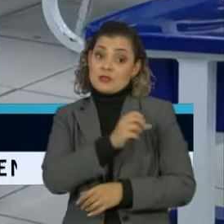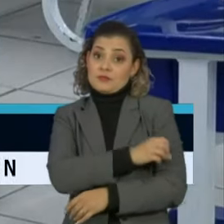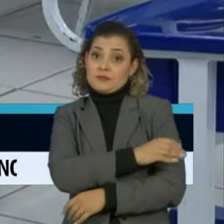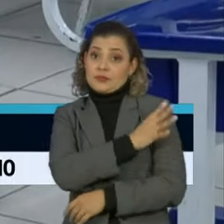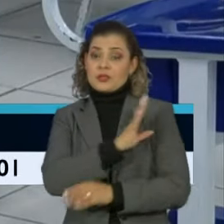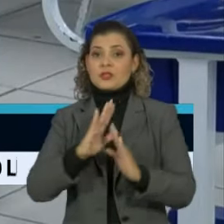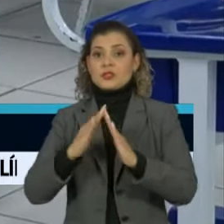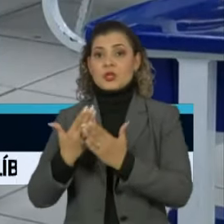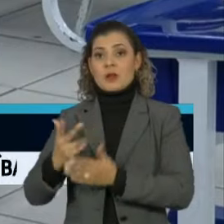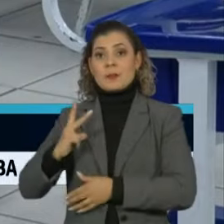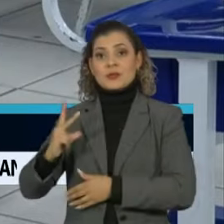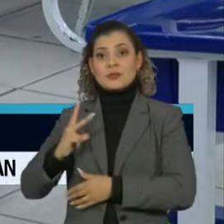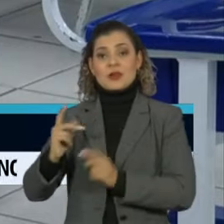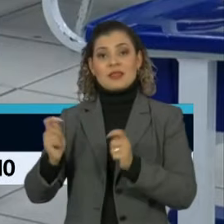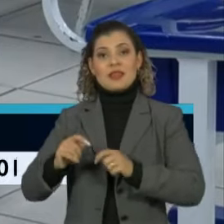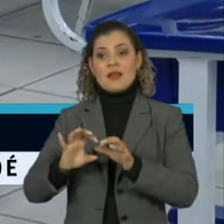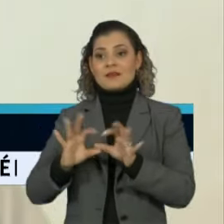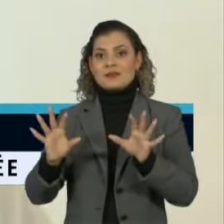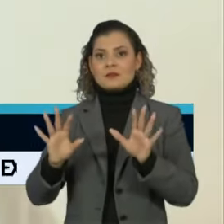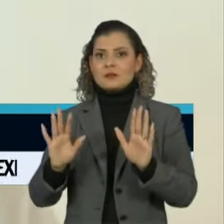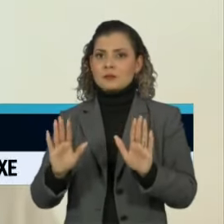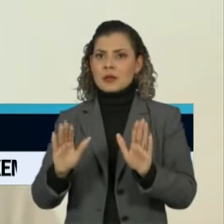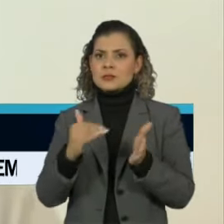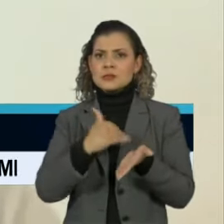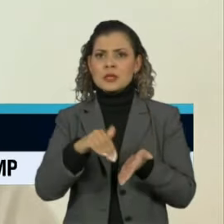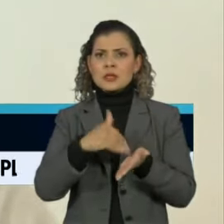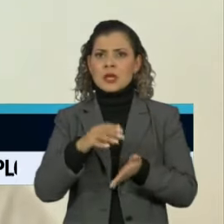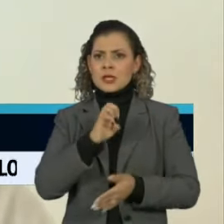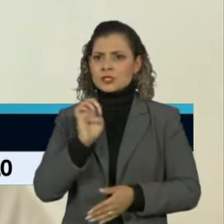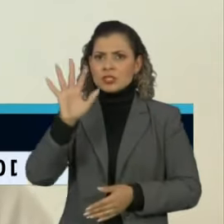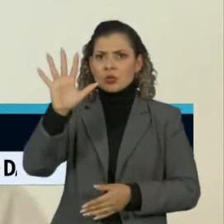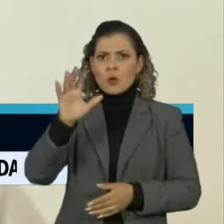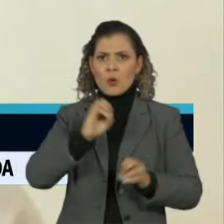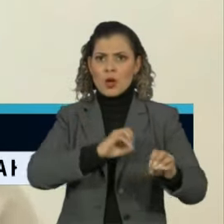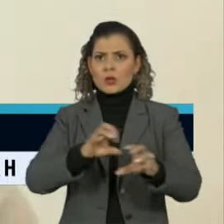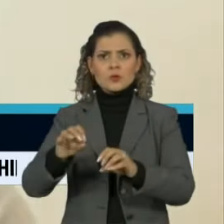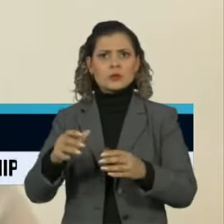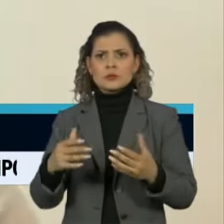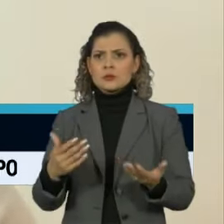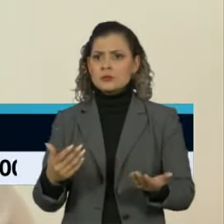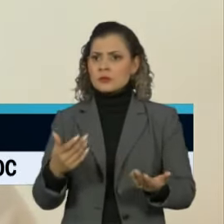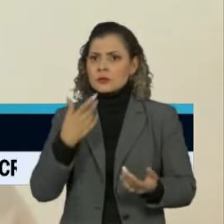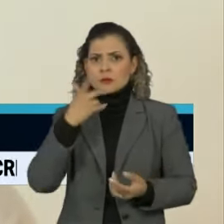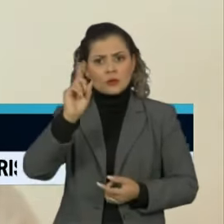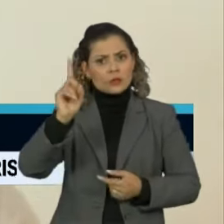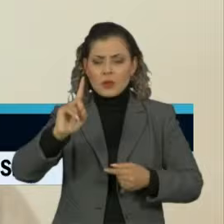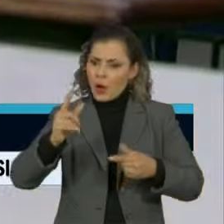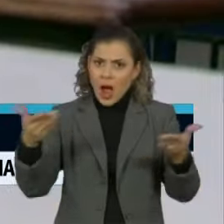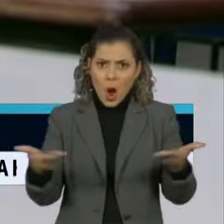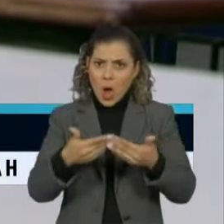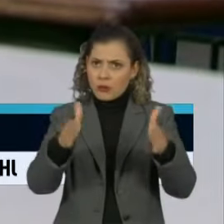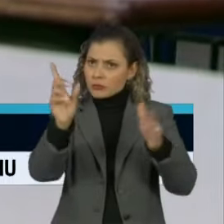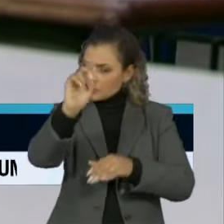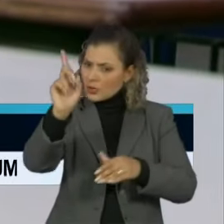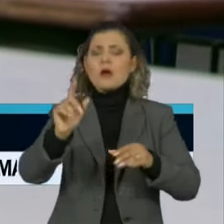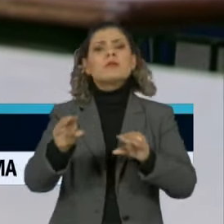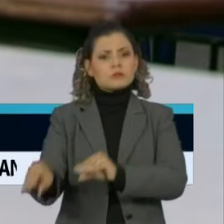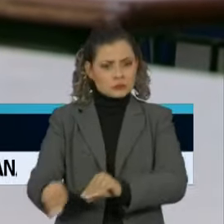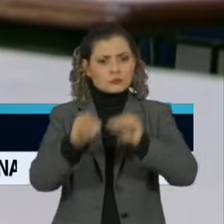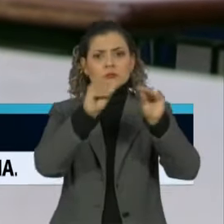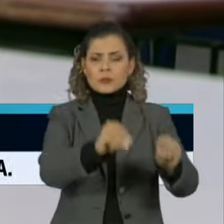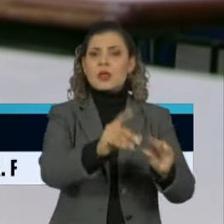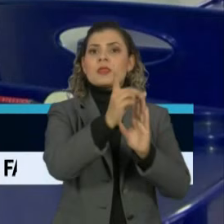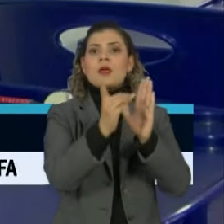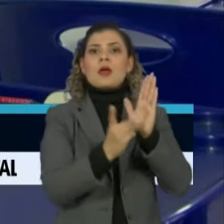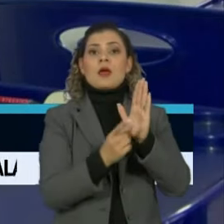escolas particulares no município. Mas a Secretaria Estadual de Educação promete prorrogar a suspensão das aulas por meio de um